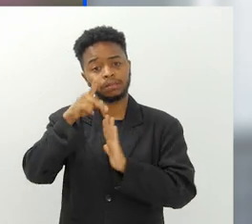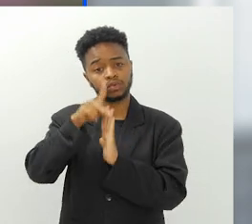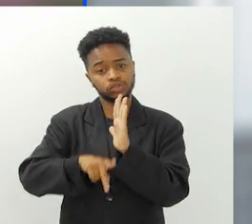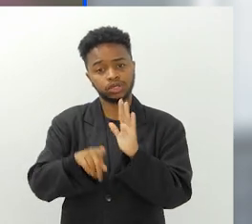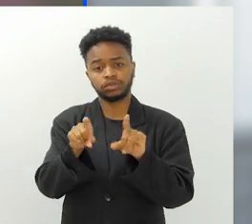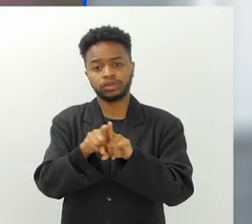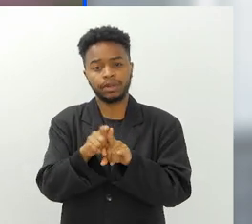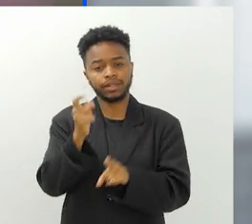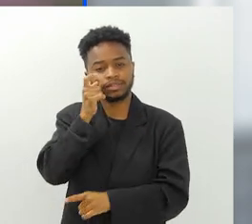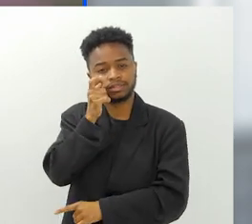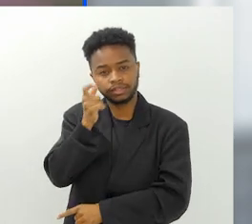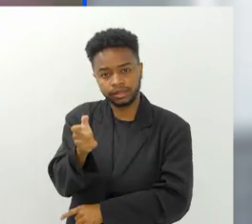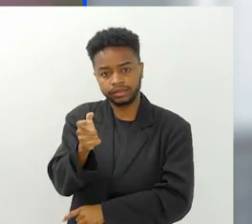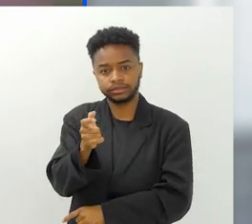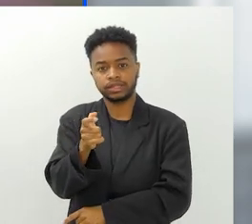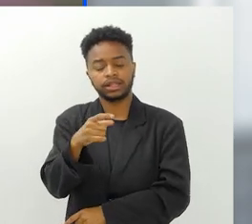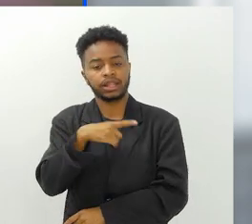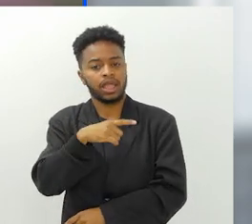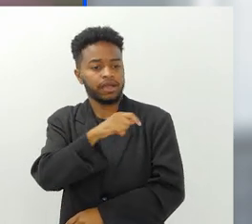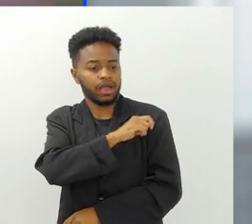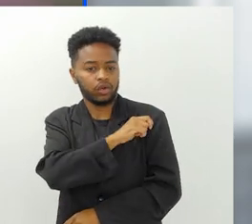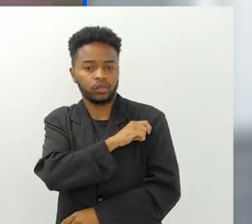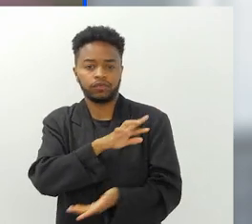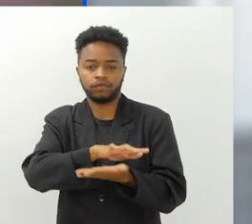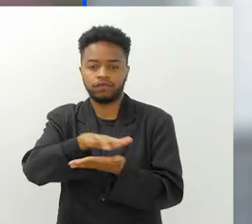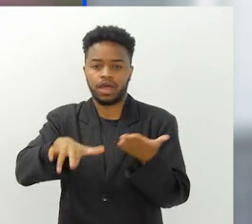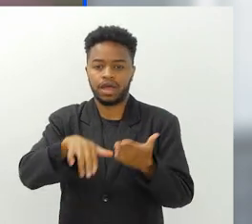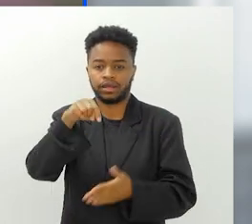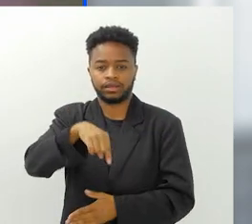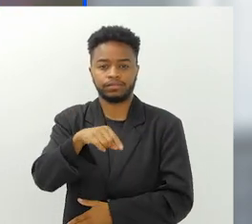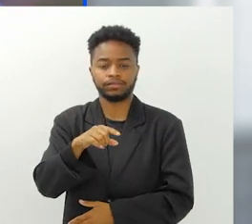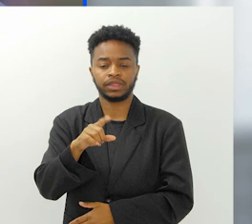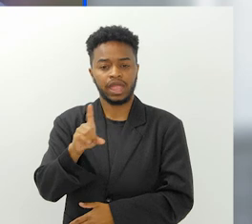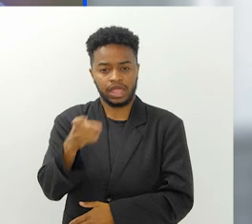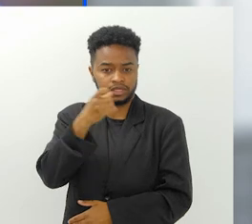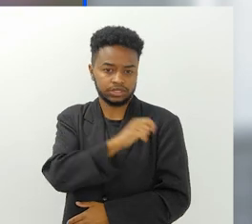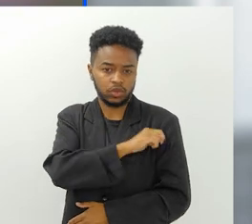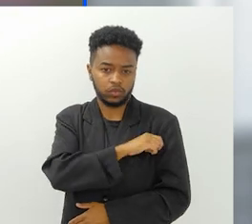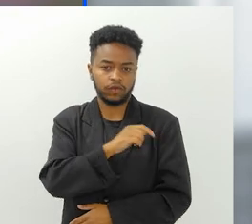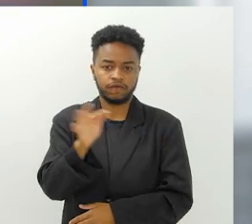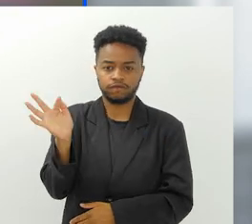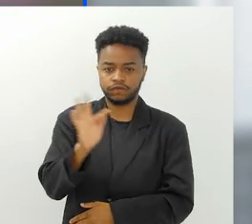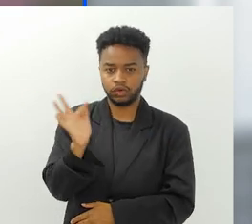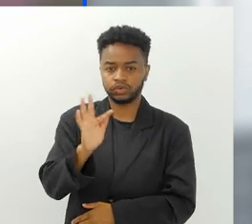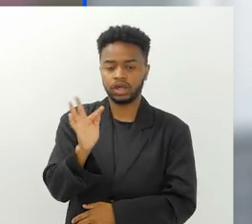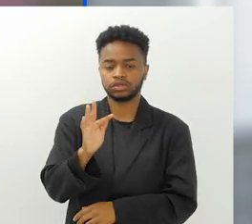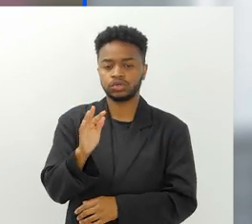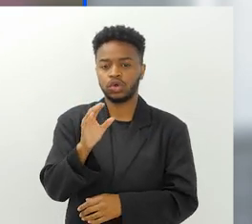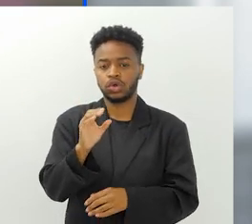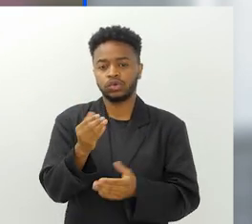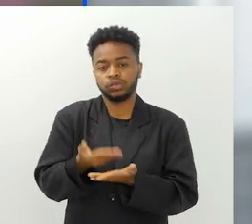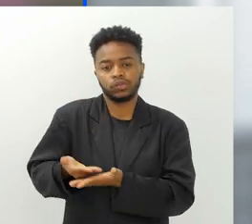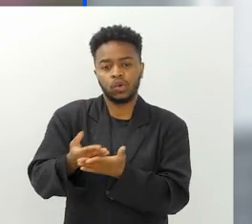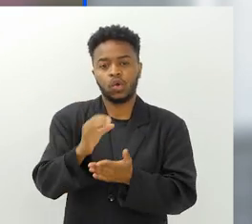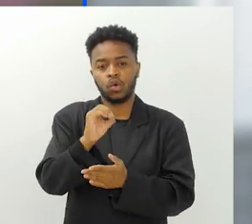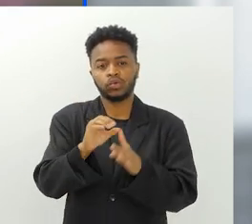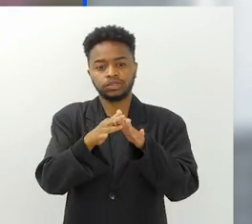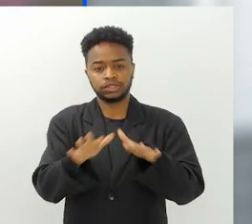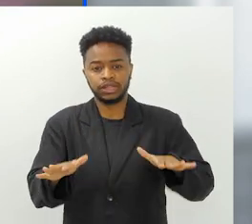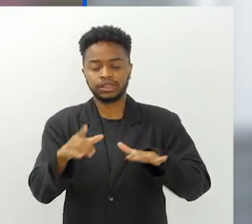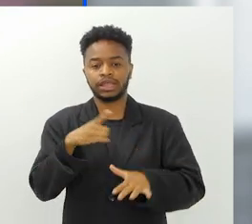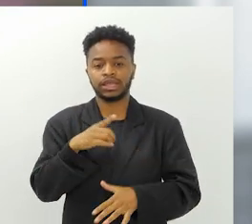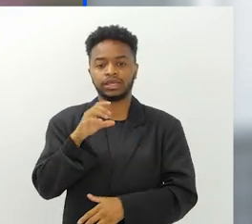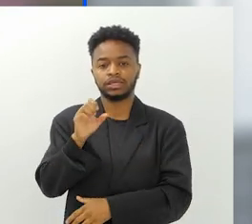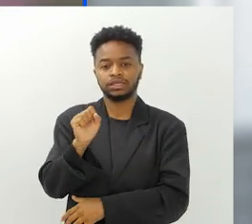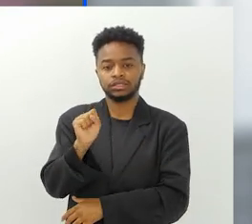Tem um projeto muito interessante, inclusive de uns ex-alunos nossos da Faculdade de Oceanografia da UERJ, que é o